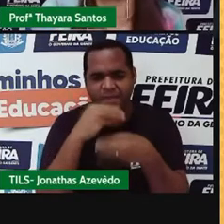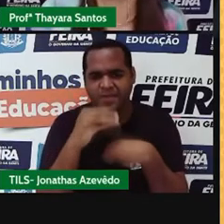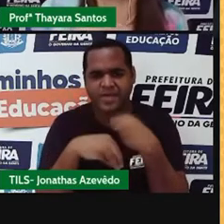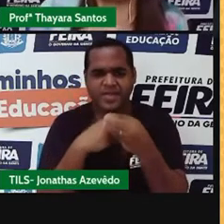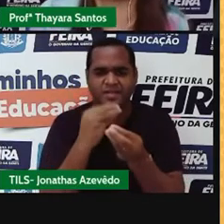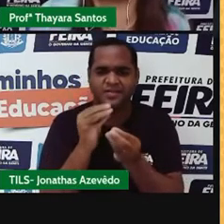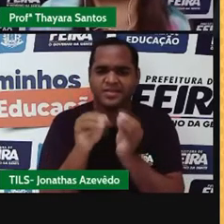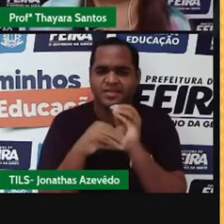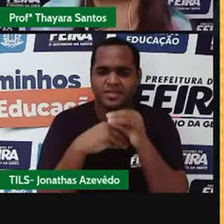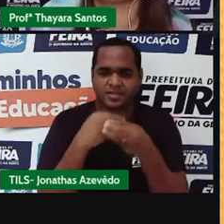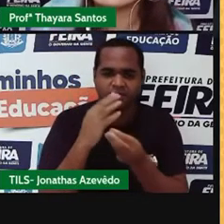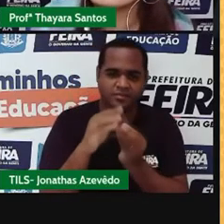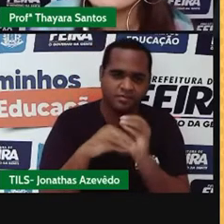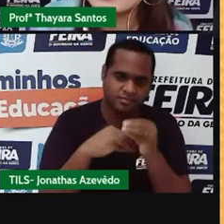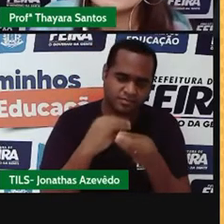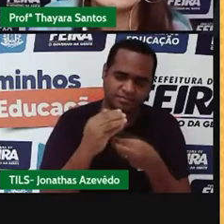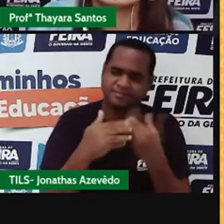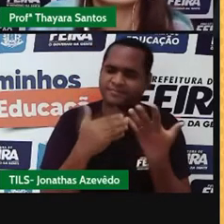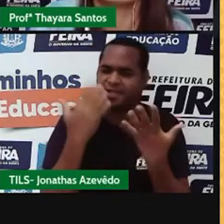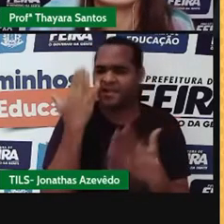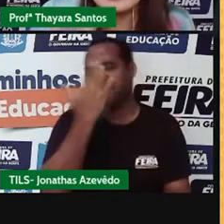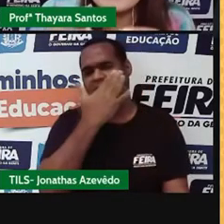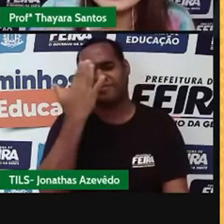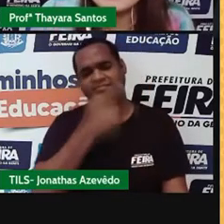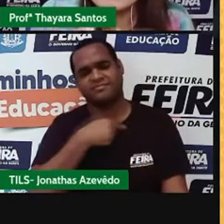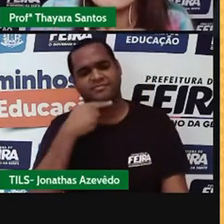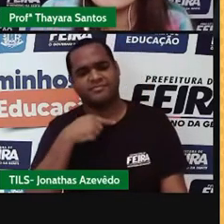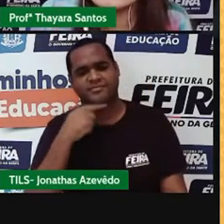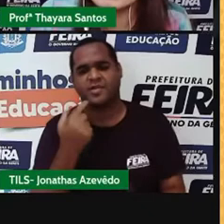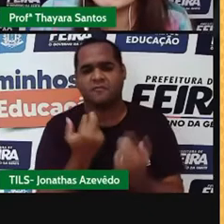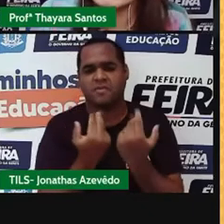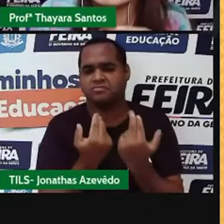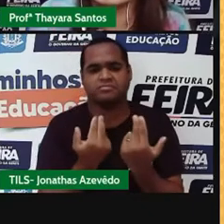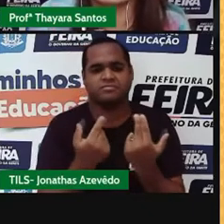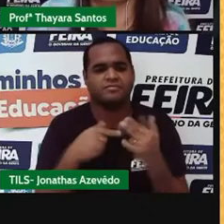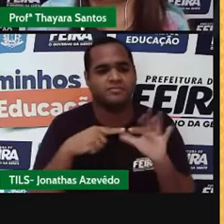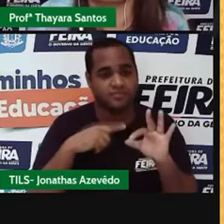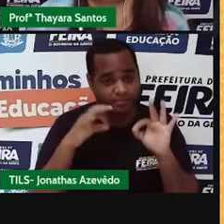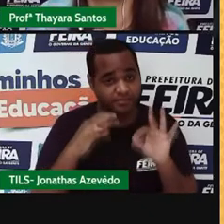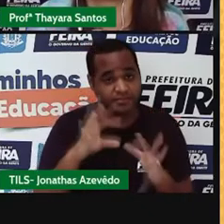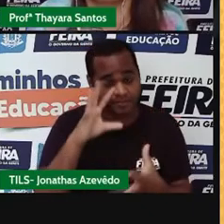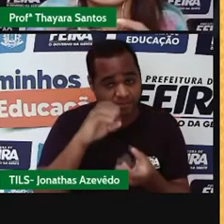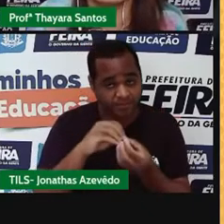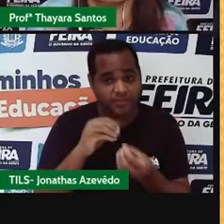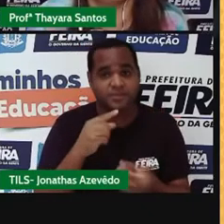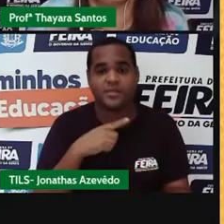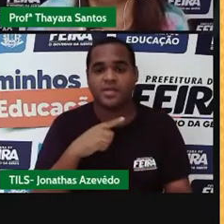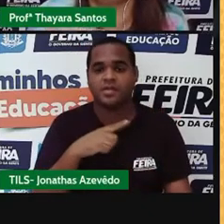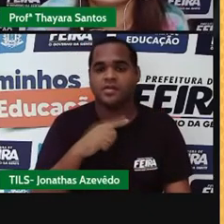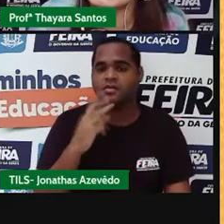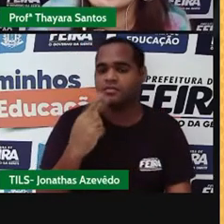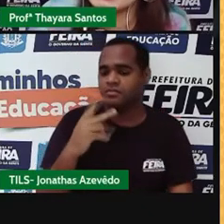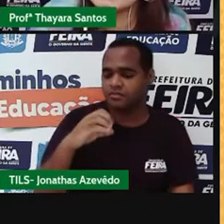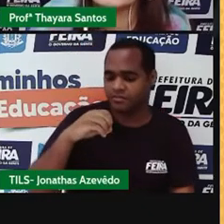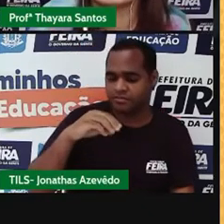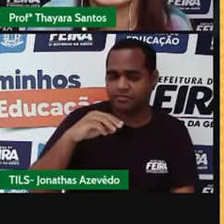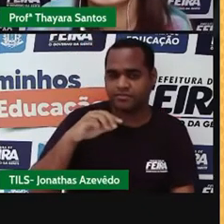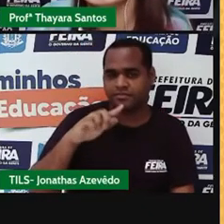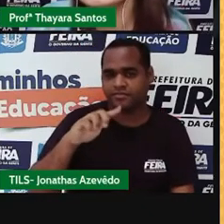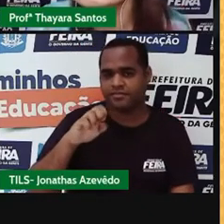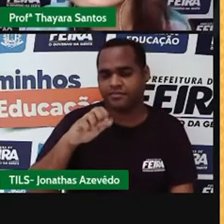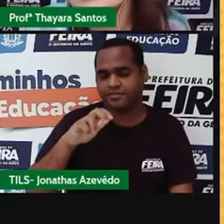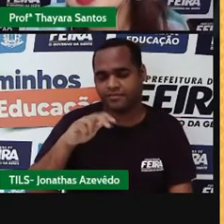consegue se dissolver tão bem, que a gente vê a mesma coisa. Então a gente diz que é uma mistura homogênea.